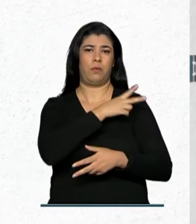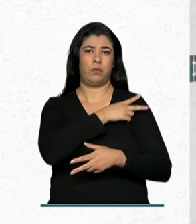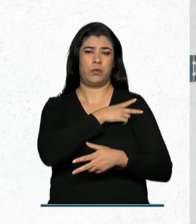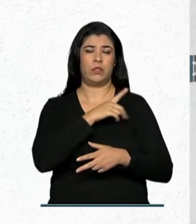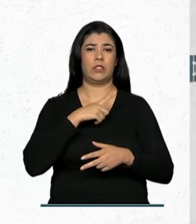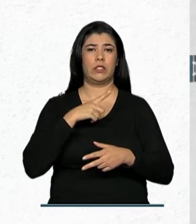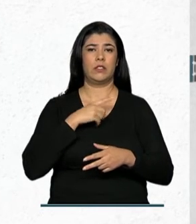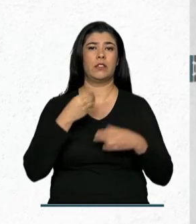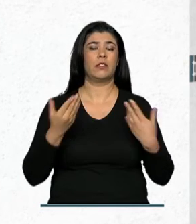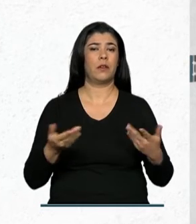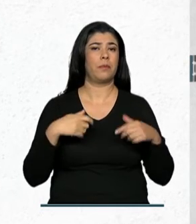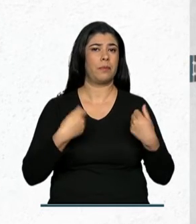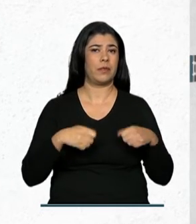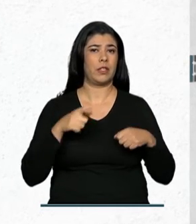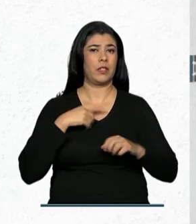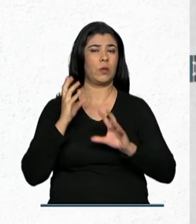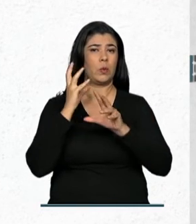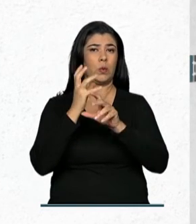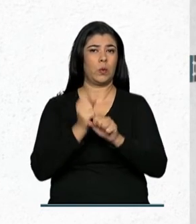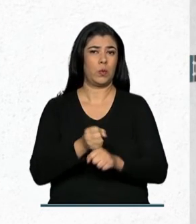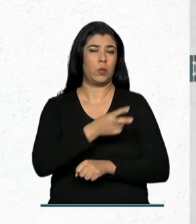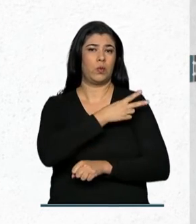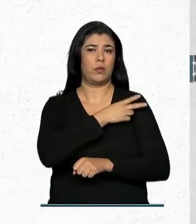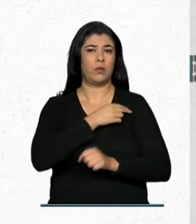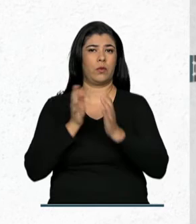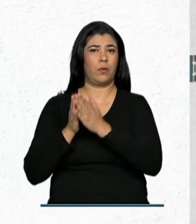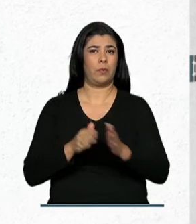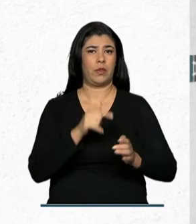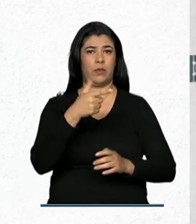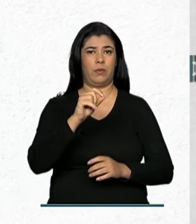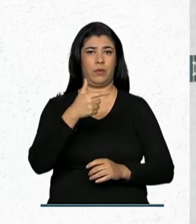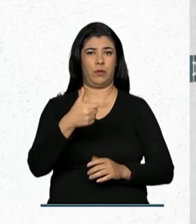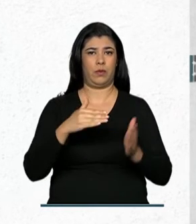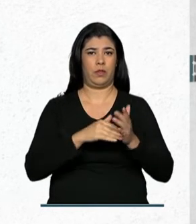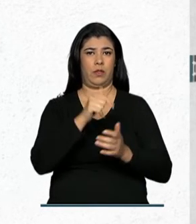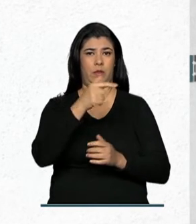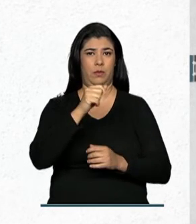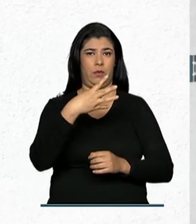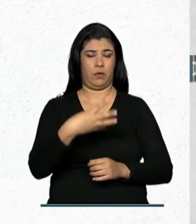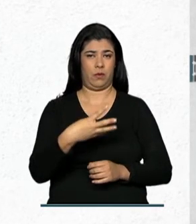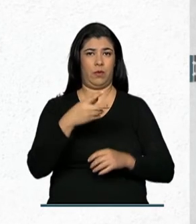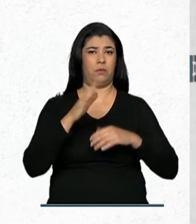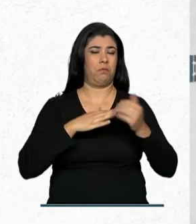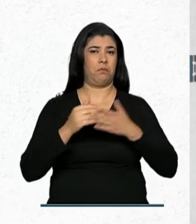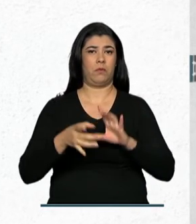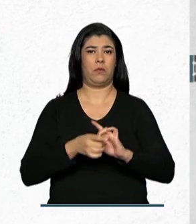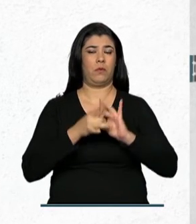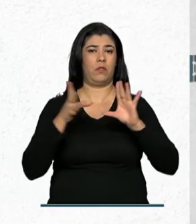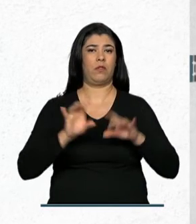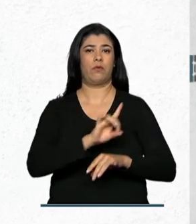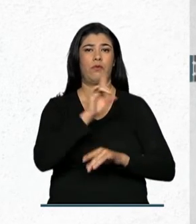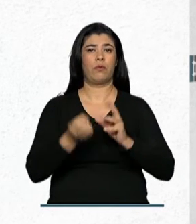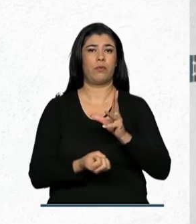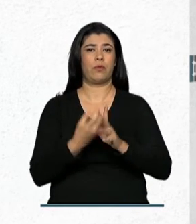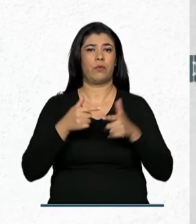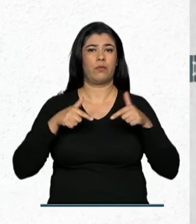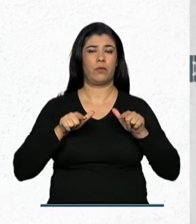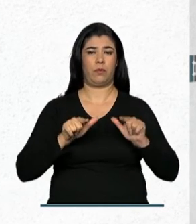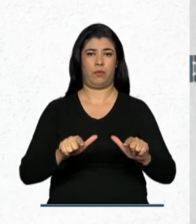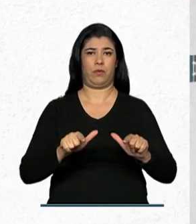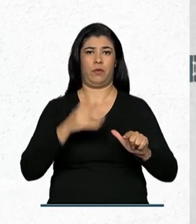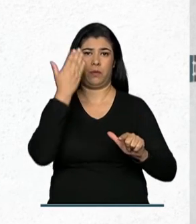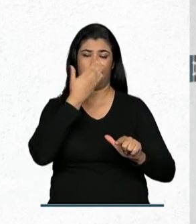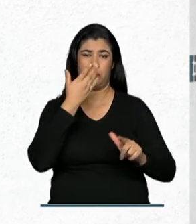ENEM. Basta ter concluído o Ensino Médio entre 2012 e 2014, independentemente da data de emissão do